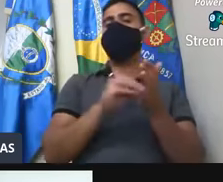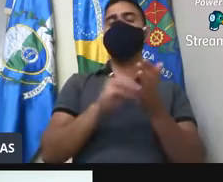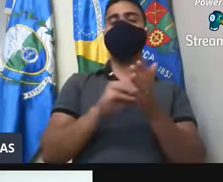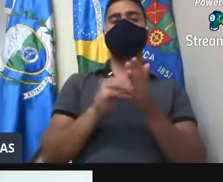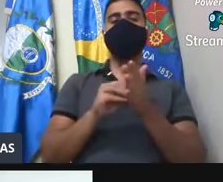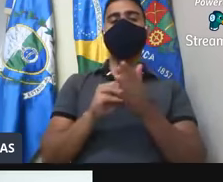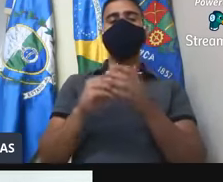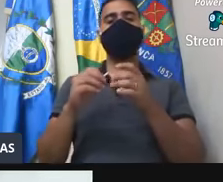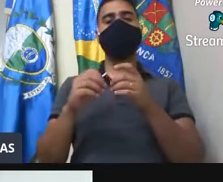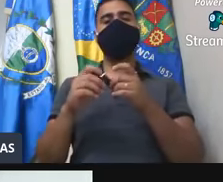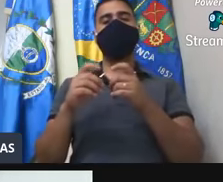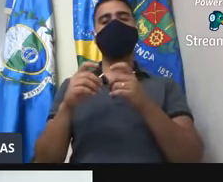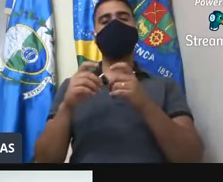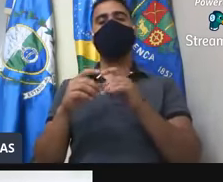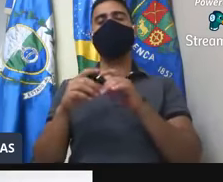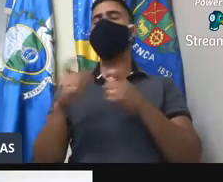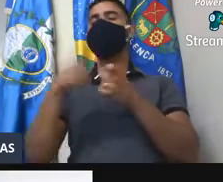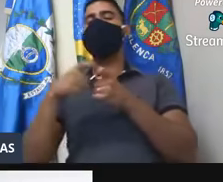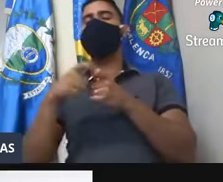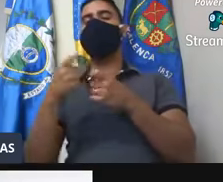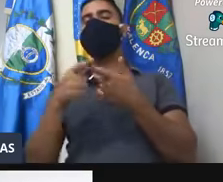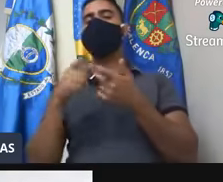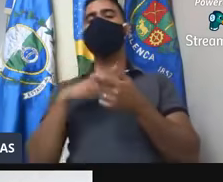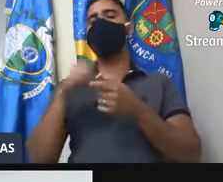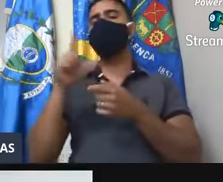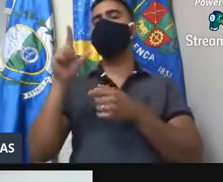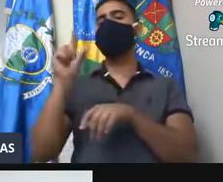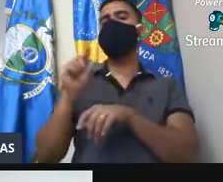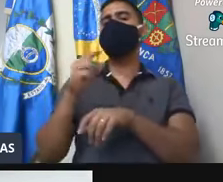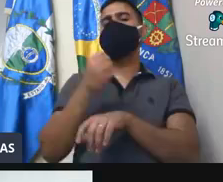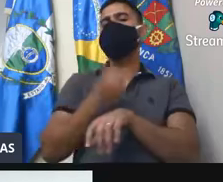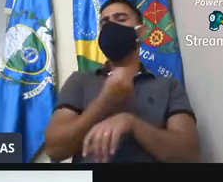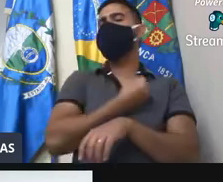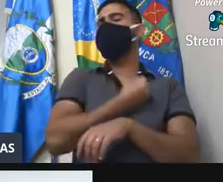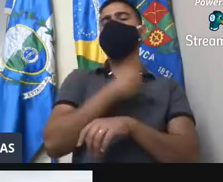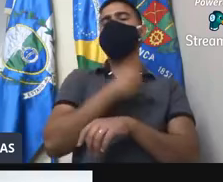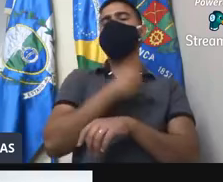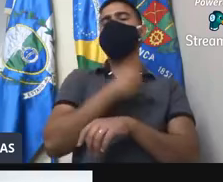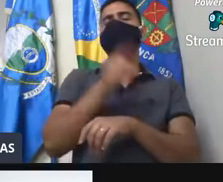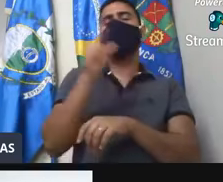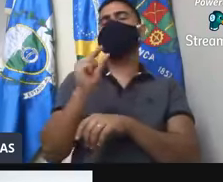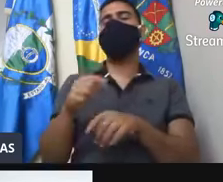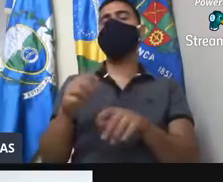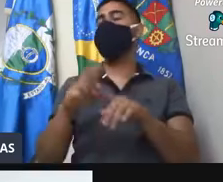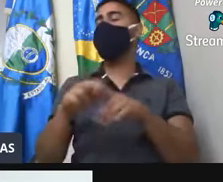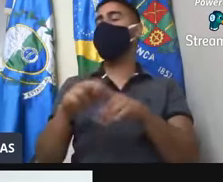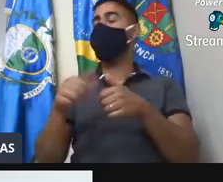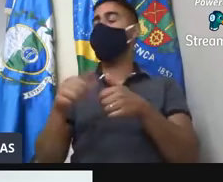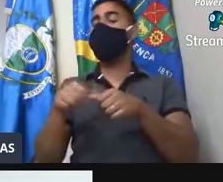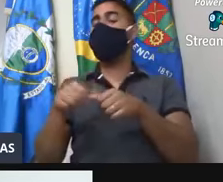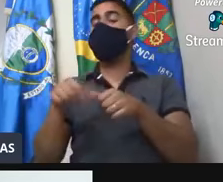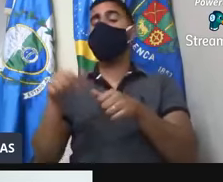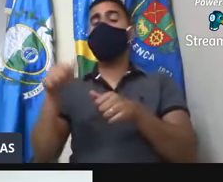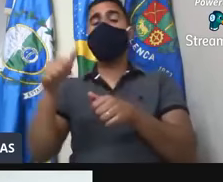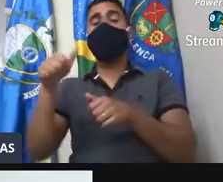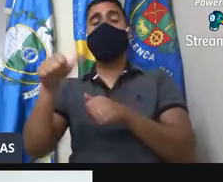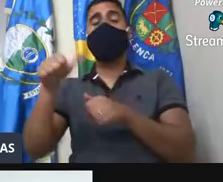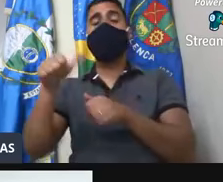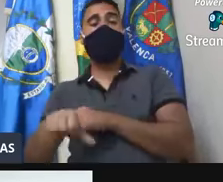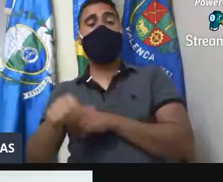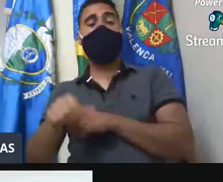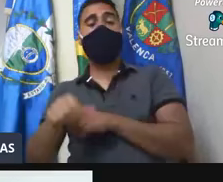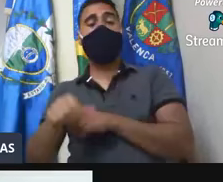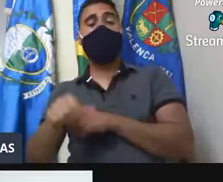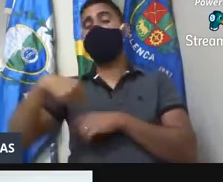muito reduzido de horário. Então, as pessoas, fica pior ainda para atendimento médico dessas pessoas. Muitas das vezes as pessoas